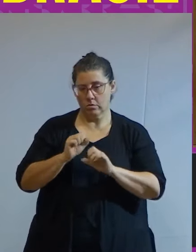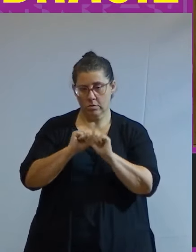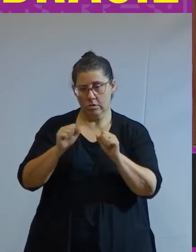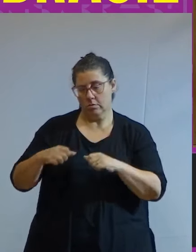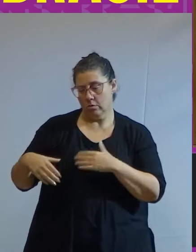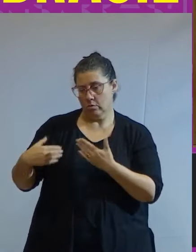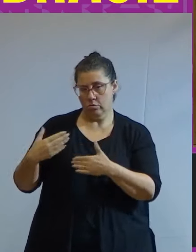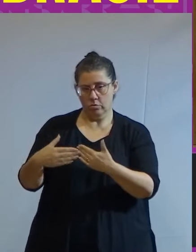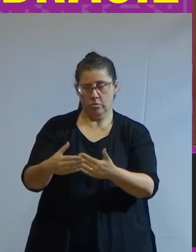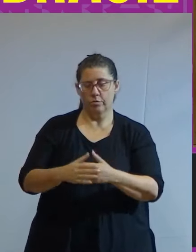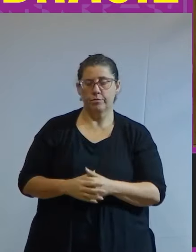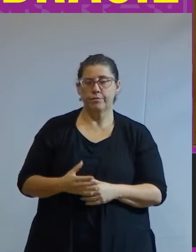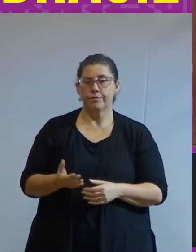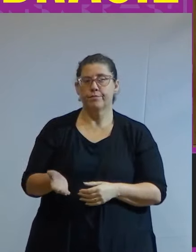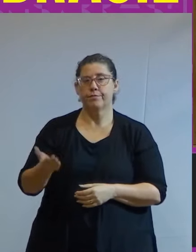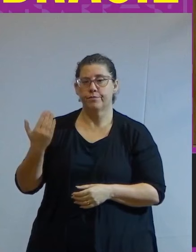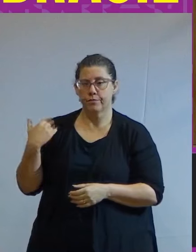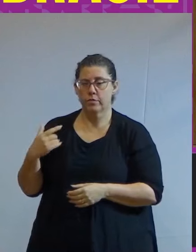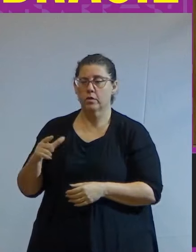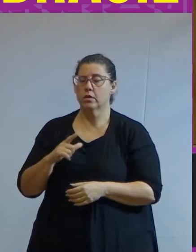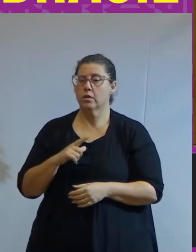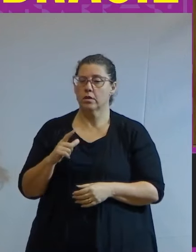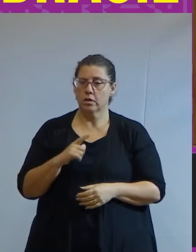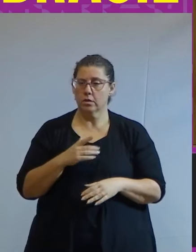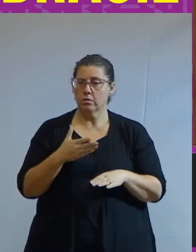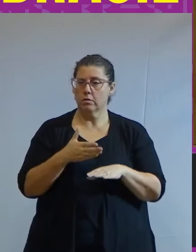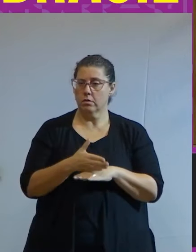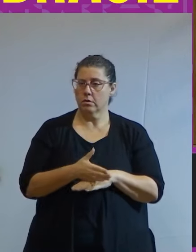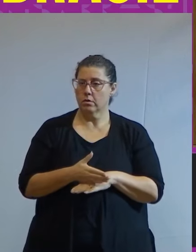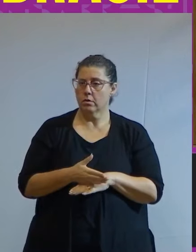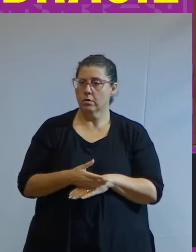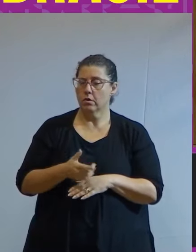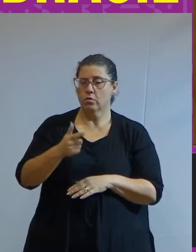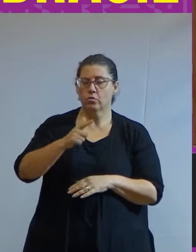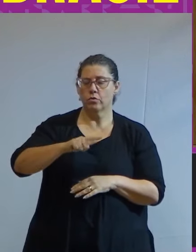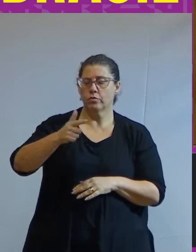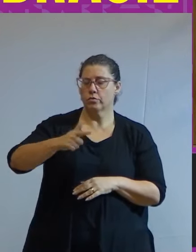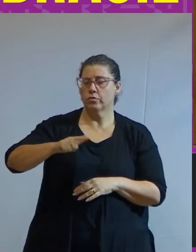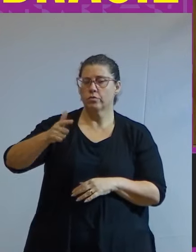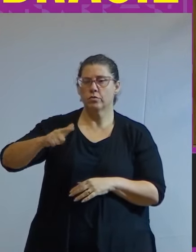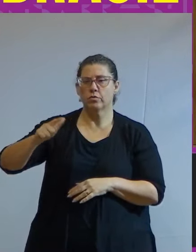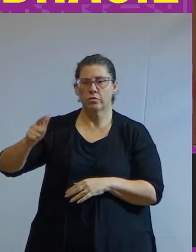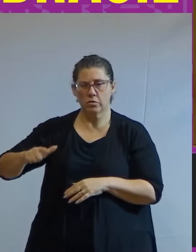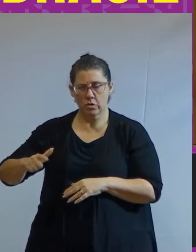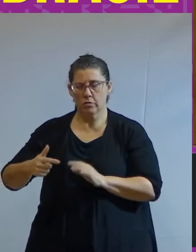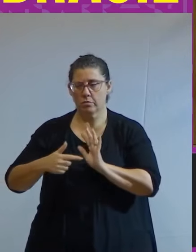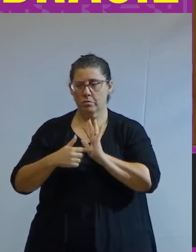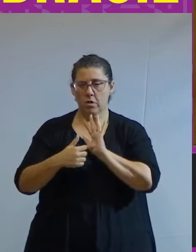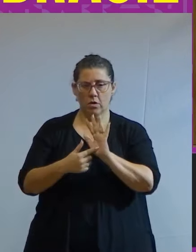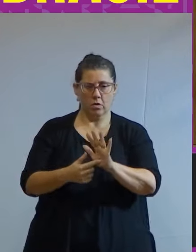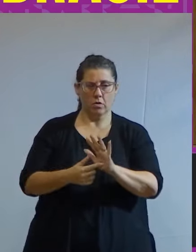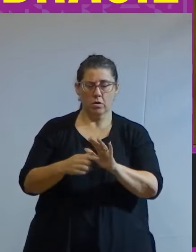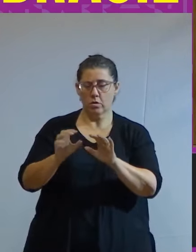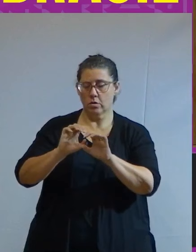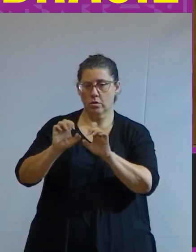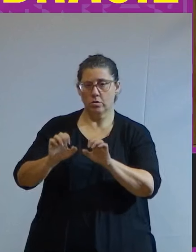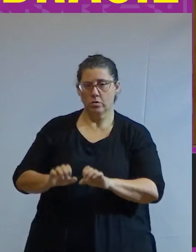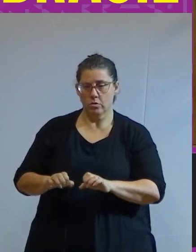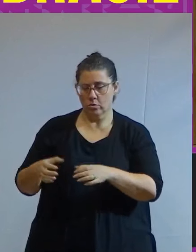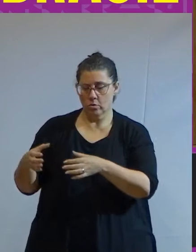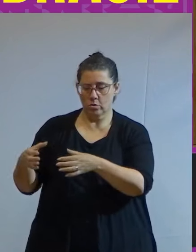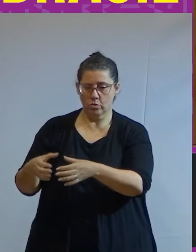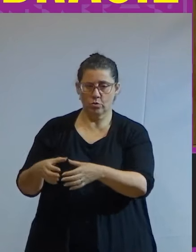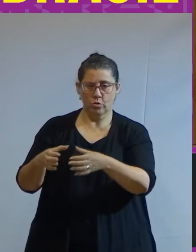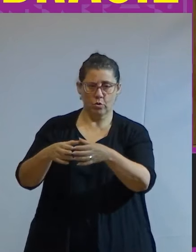antes dele também Caio Prado referira-se repetidas vezes em suas obras a estrutura de classes